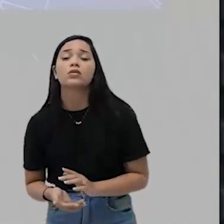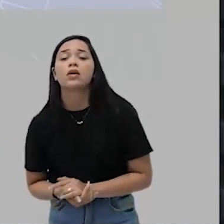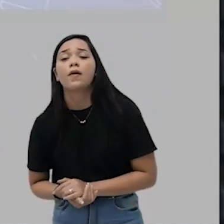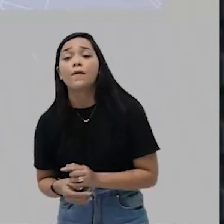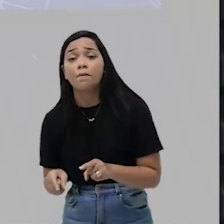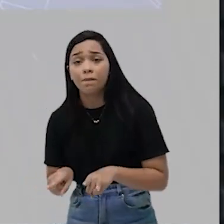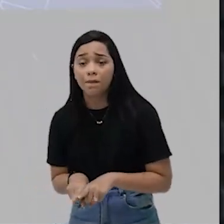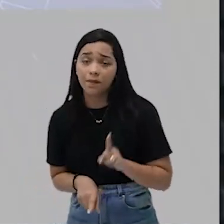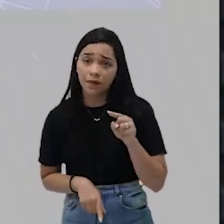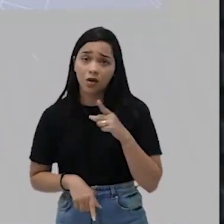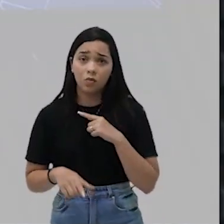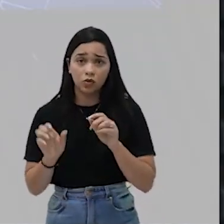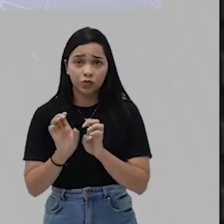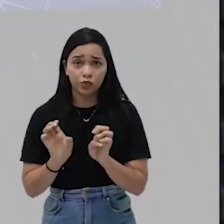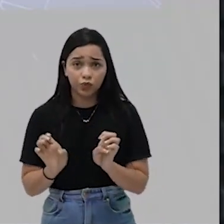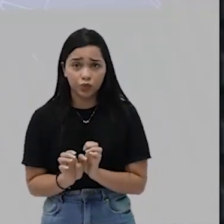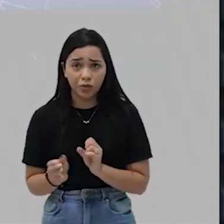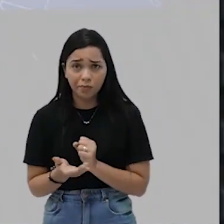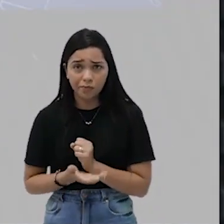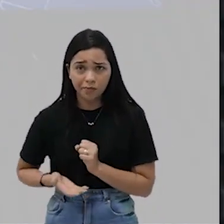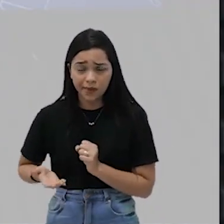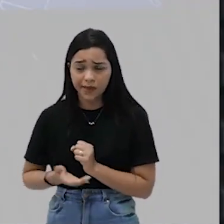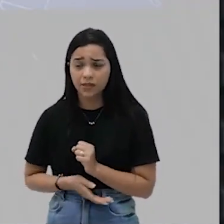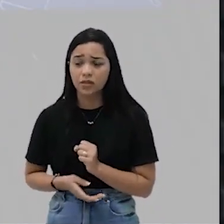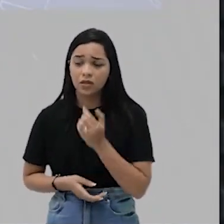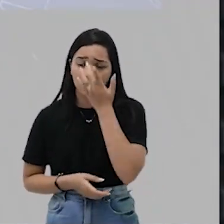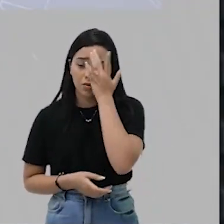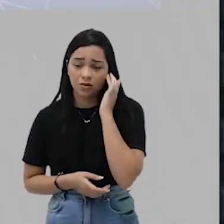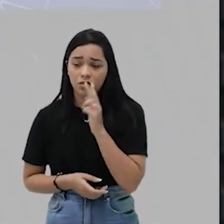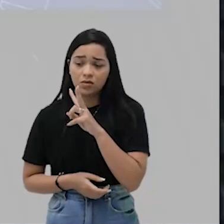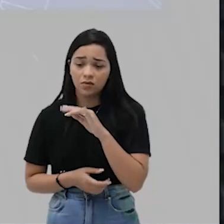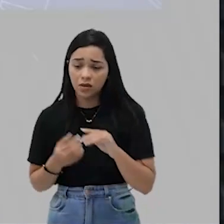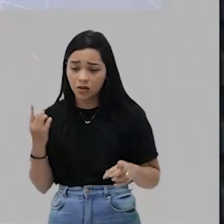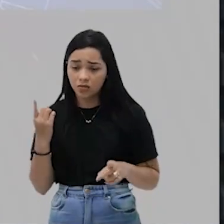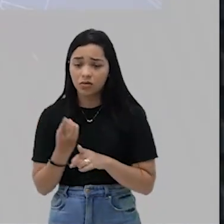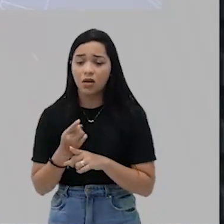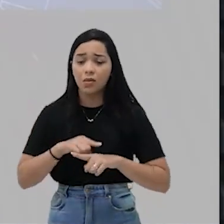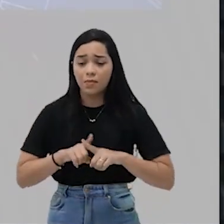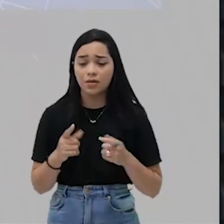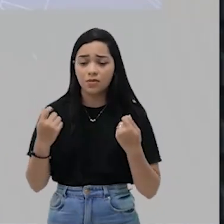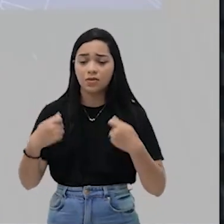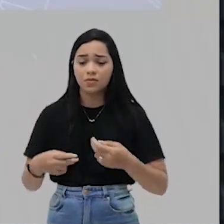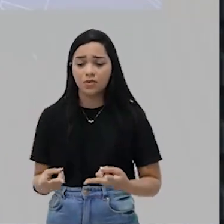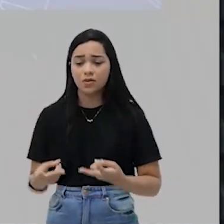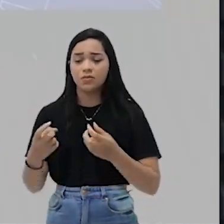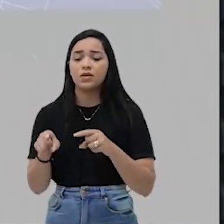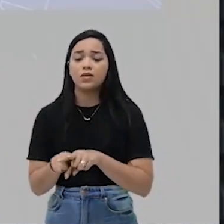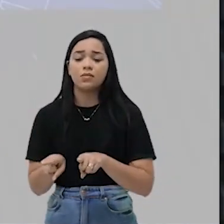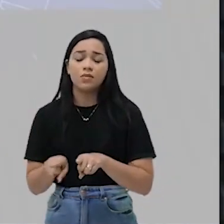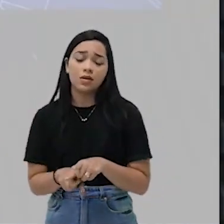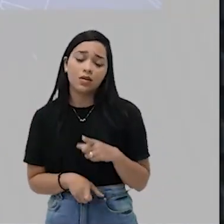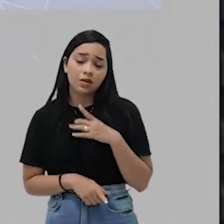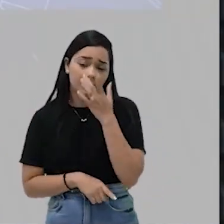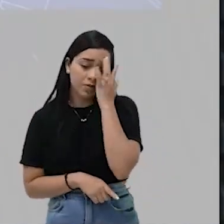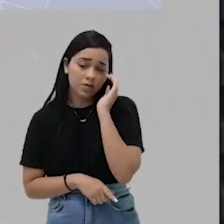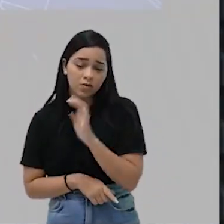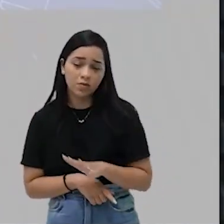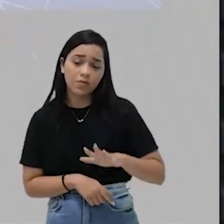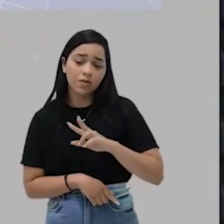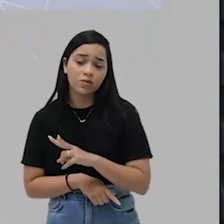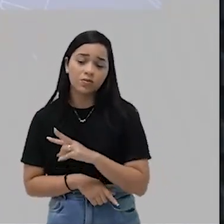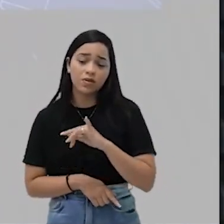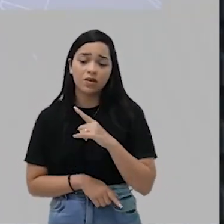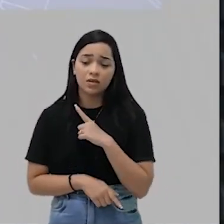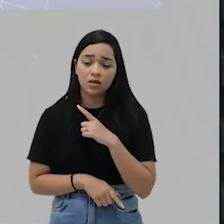Então, essa é uma estrutura primitiva que os europeus vão encontrar. Mas é preciso observar também que os europeus, eles vão se